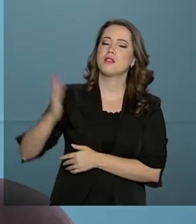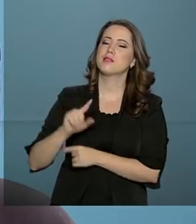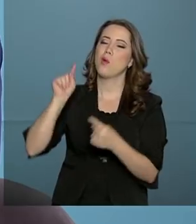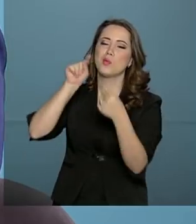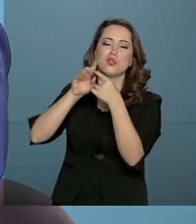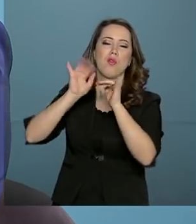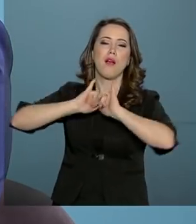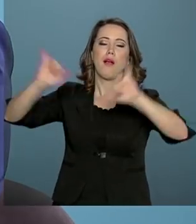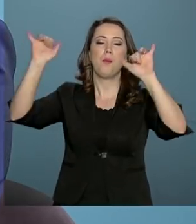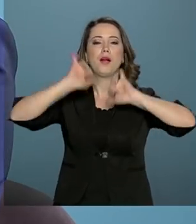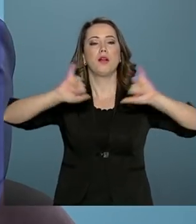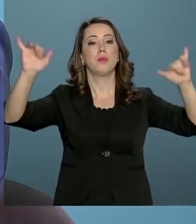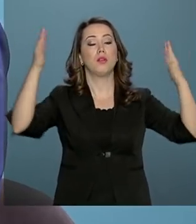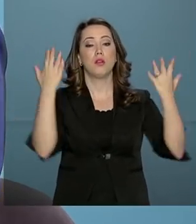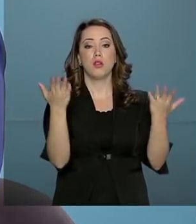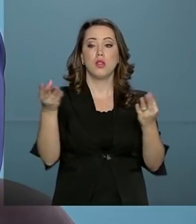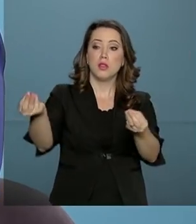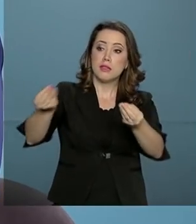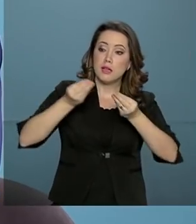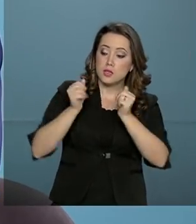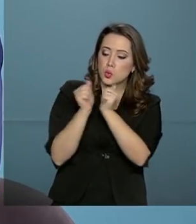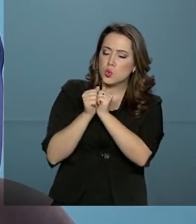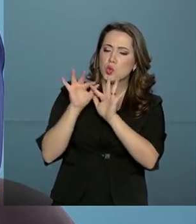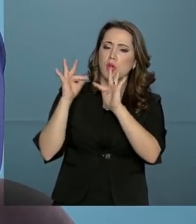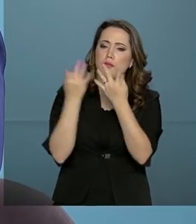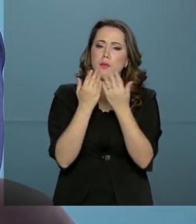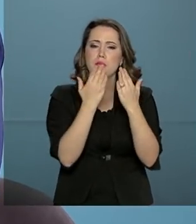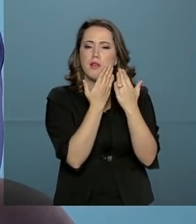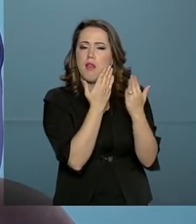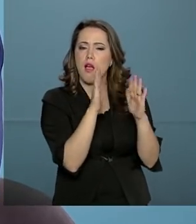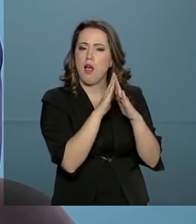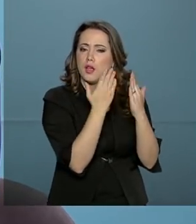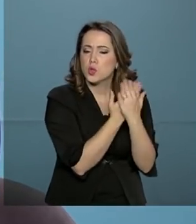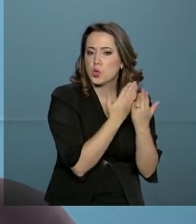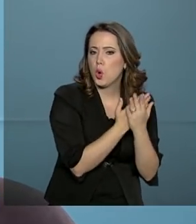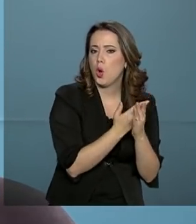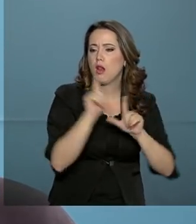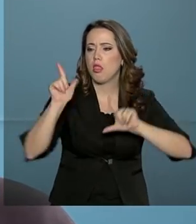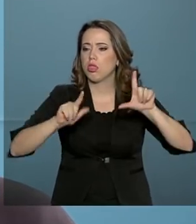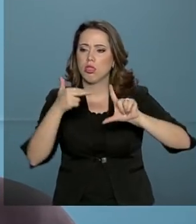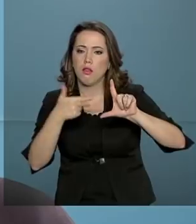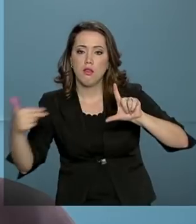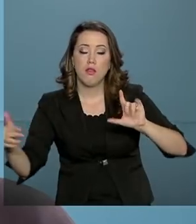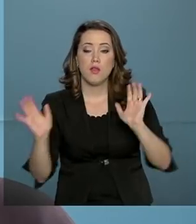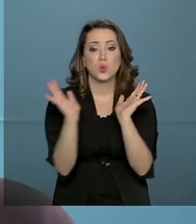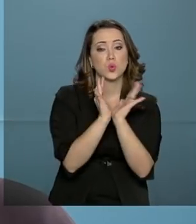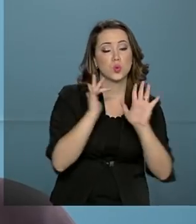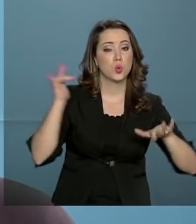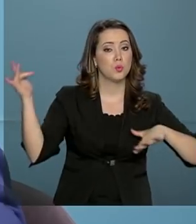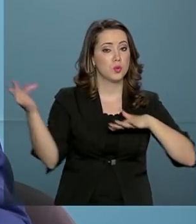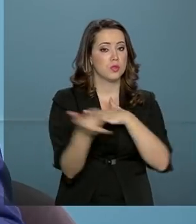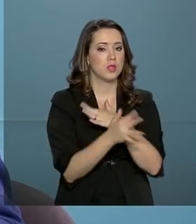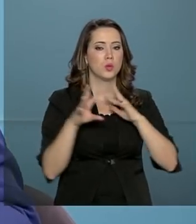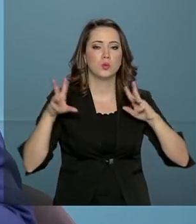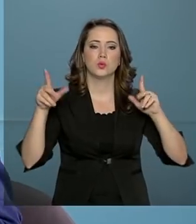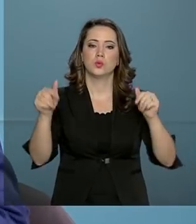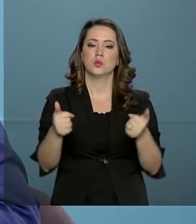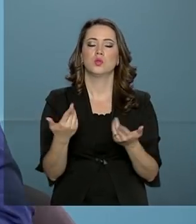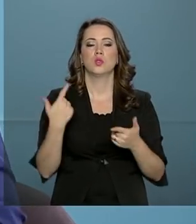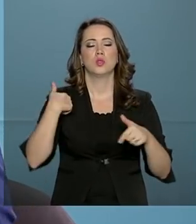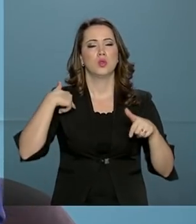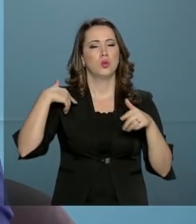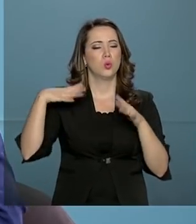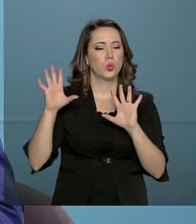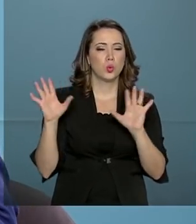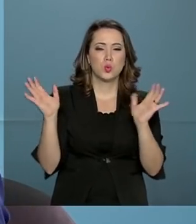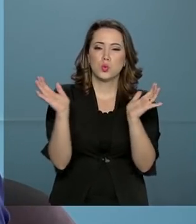campanha. Trazendo para esta campanha a família, a escola, a mídia, as redes sociais, todos os agentes